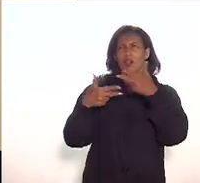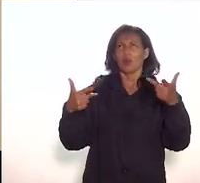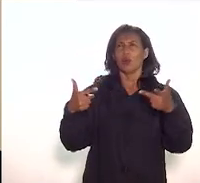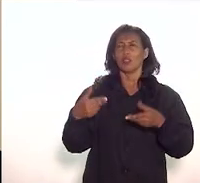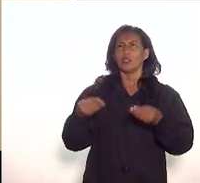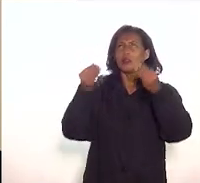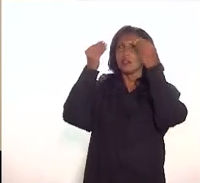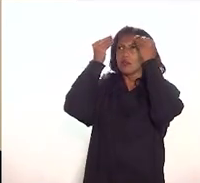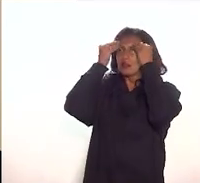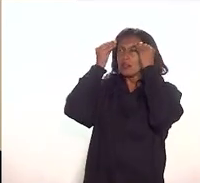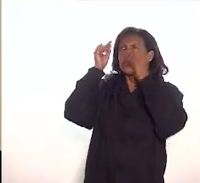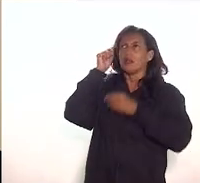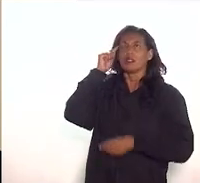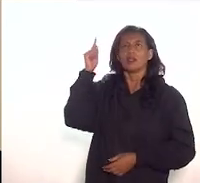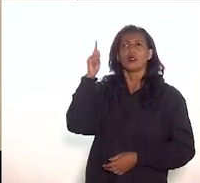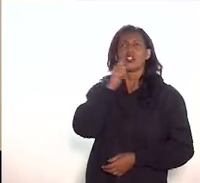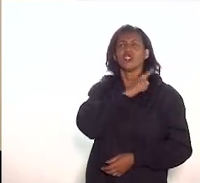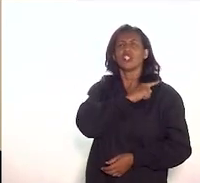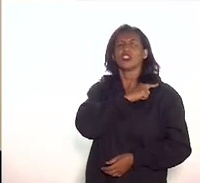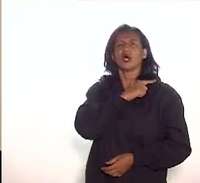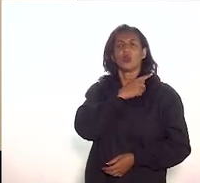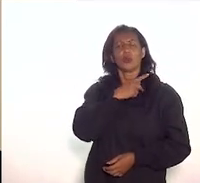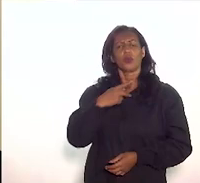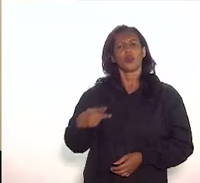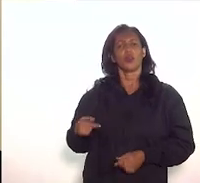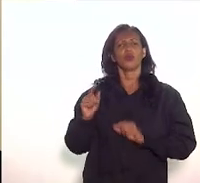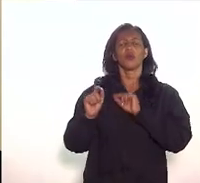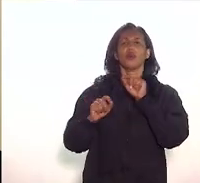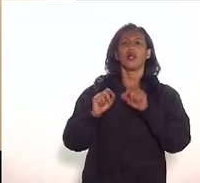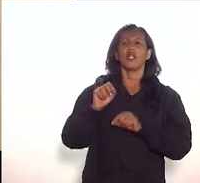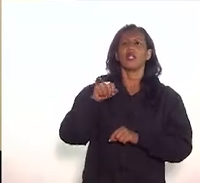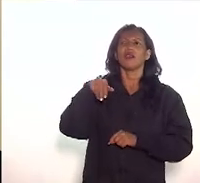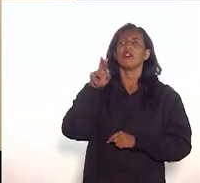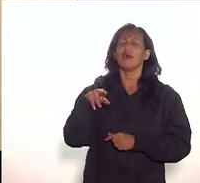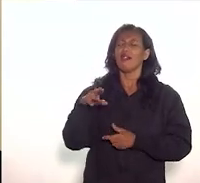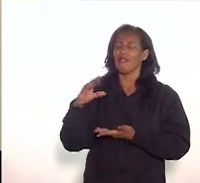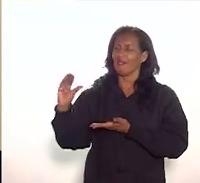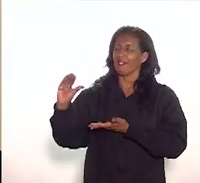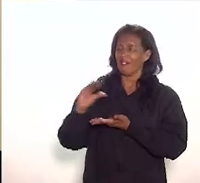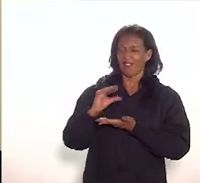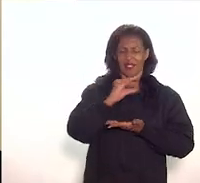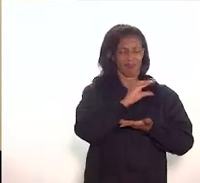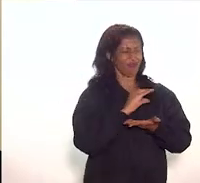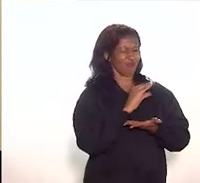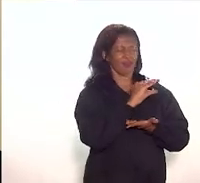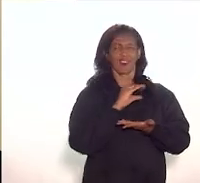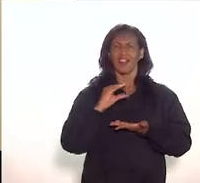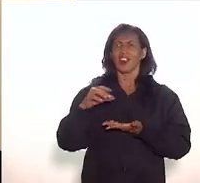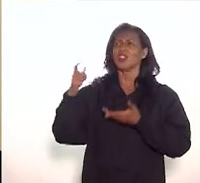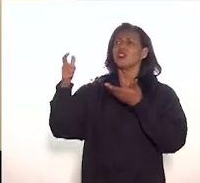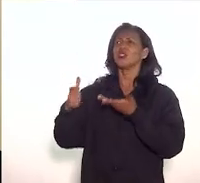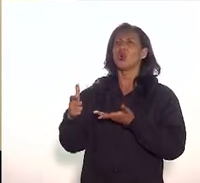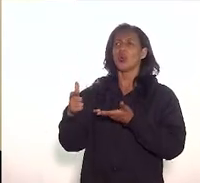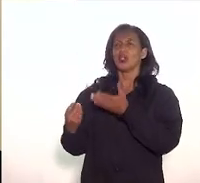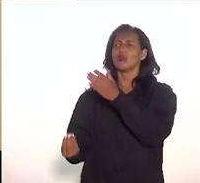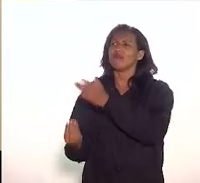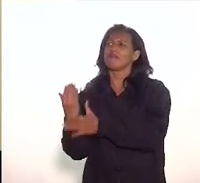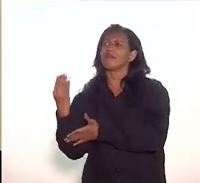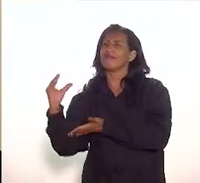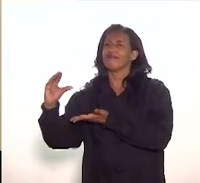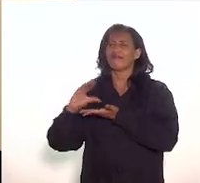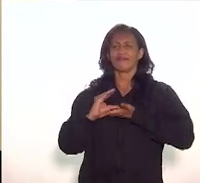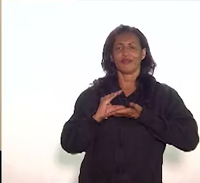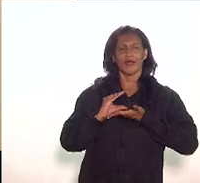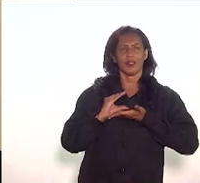sobretudo na gestão pública é quem mantém de onde vem os recursos porque a gente vive num